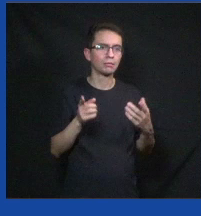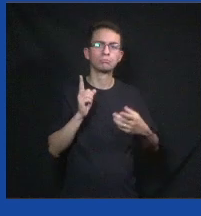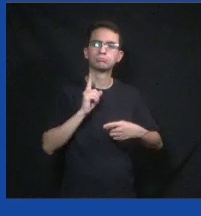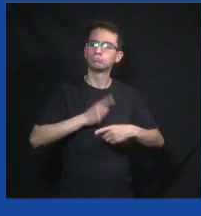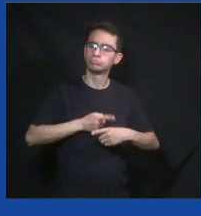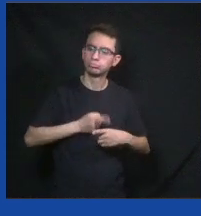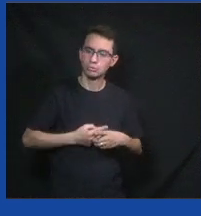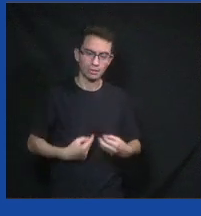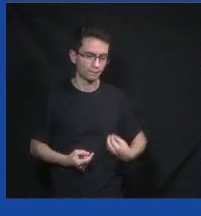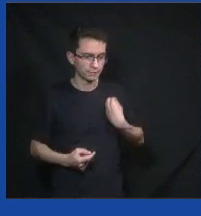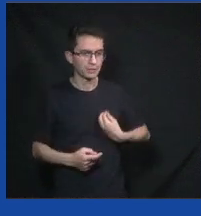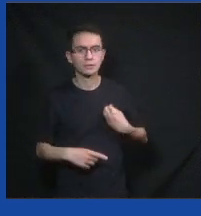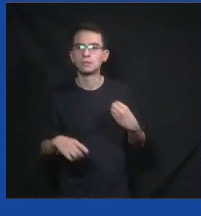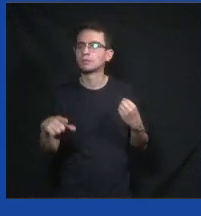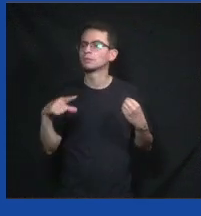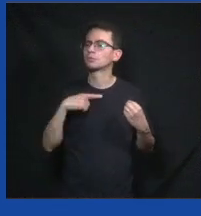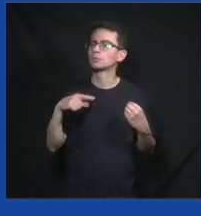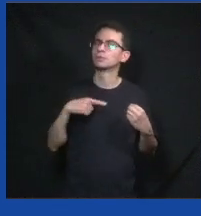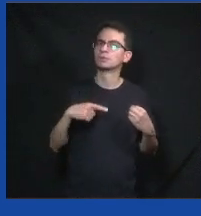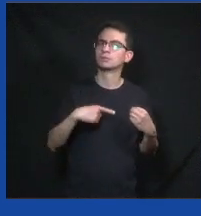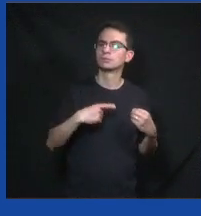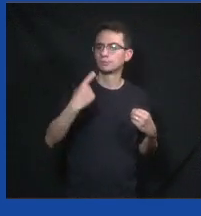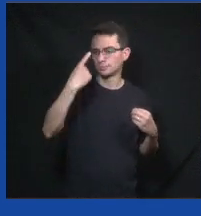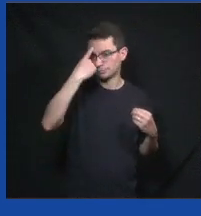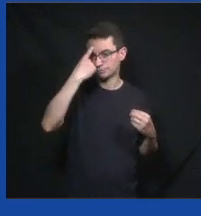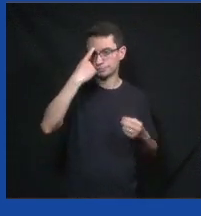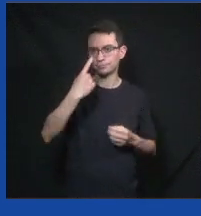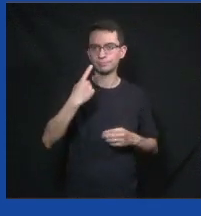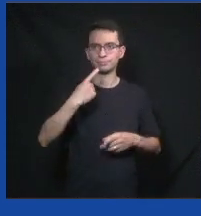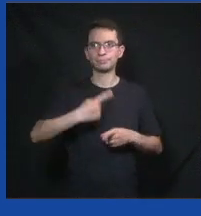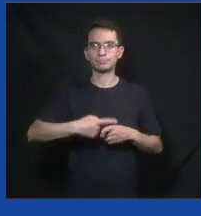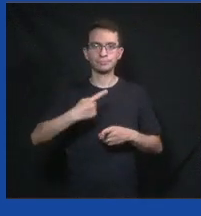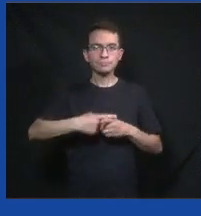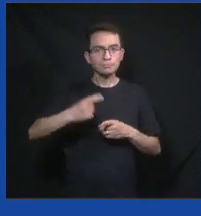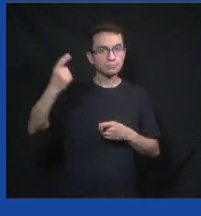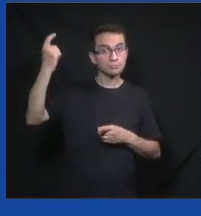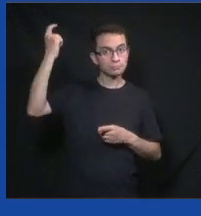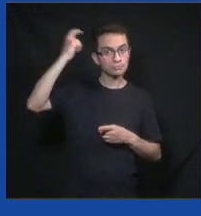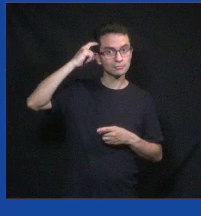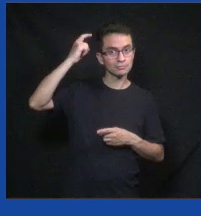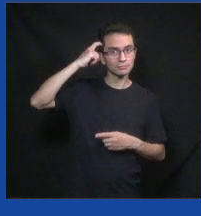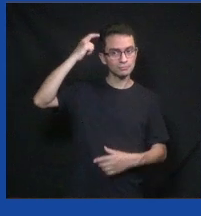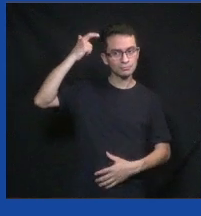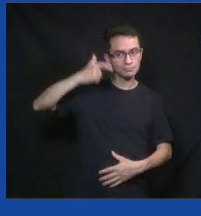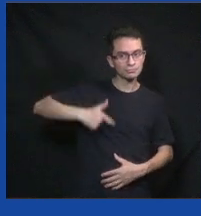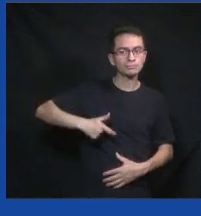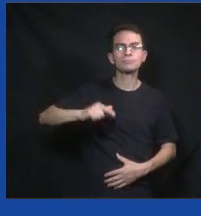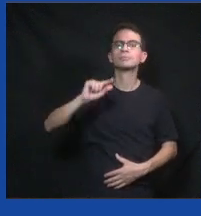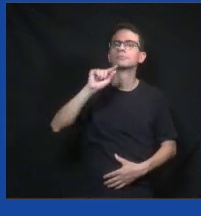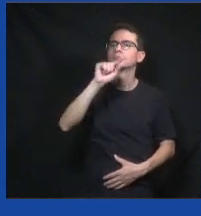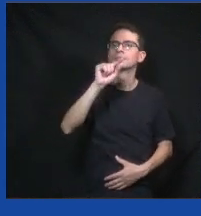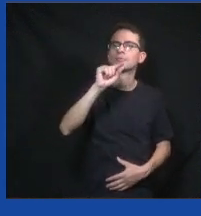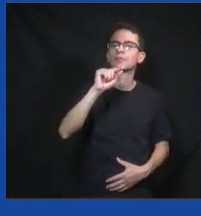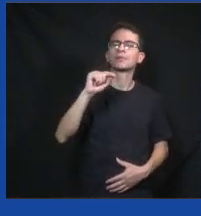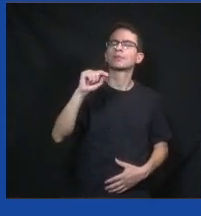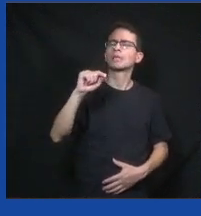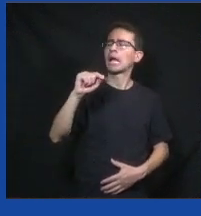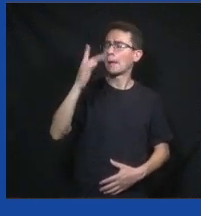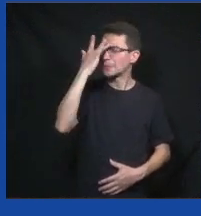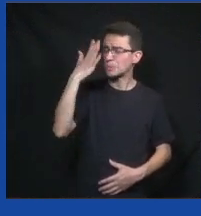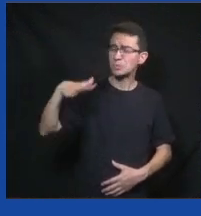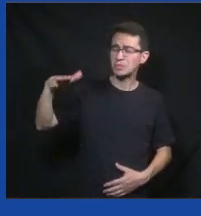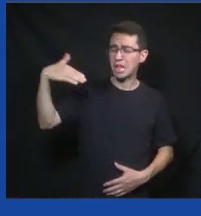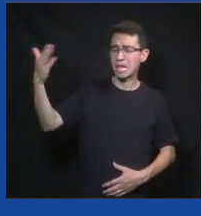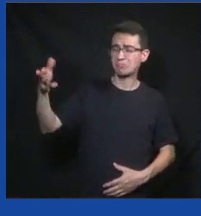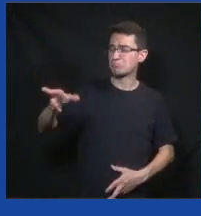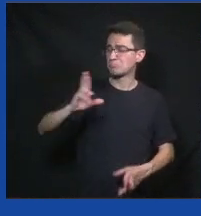vivendo daquele mundo na política, onde ia para a televisão, falava o que pensava, e as pessoas do outro lado estavam no sofá e respondiam. O político não